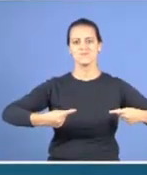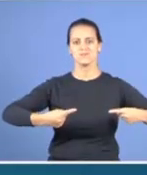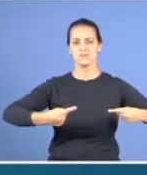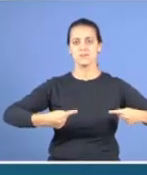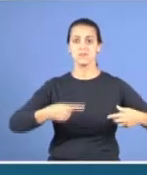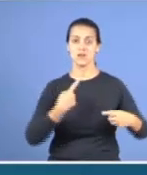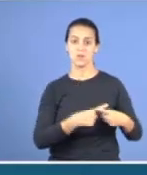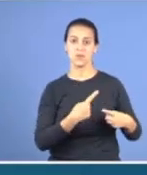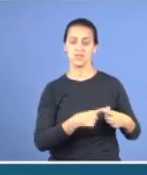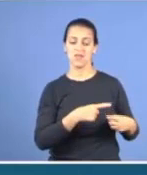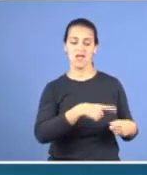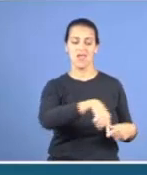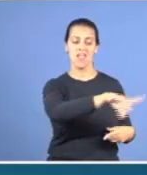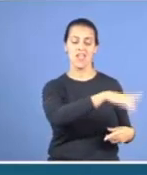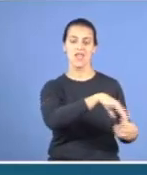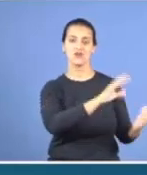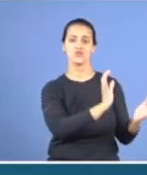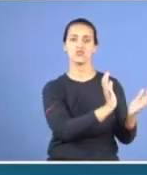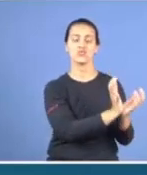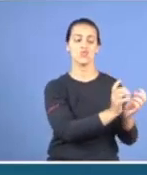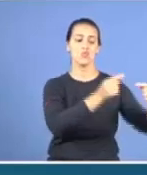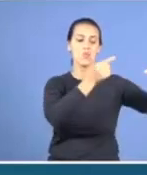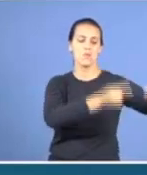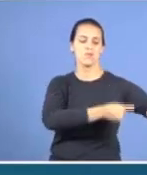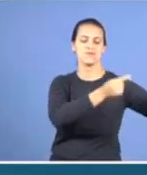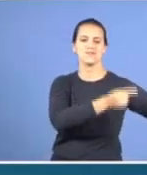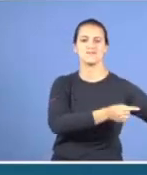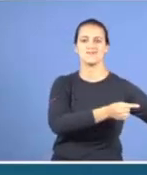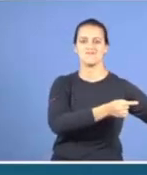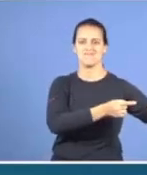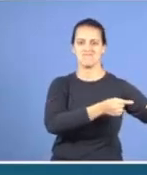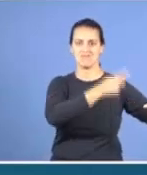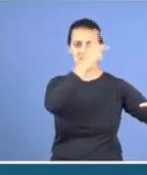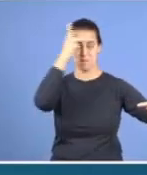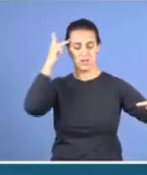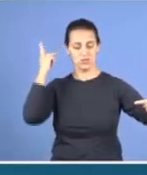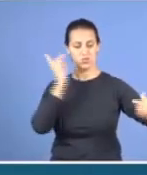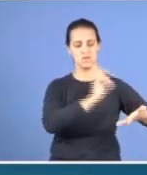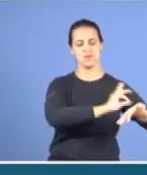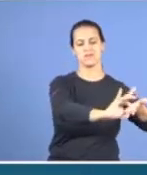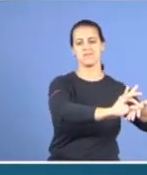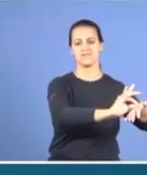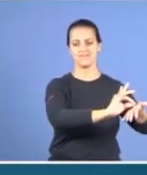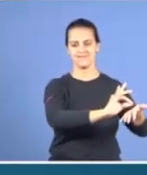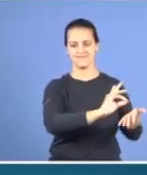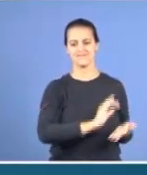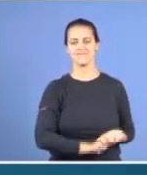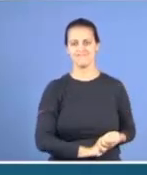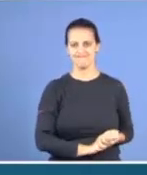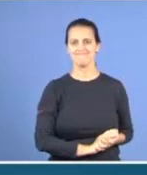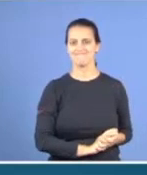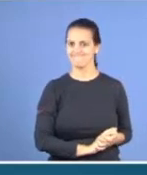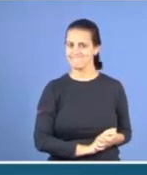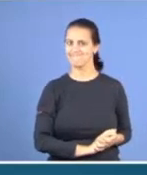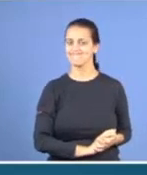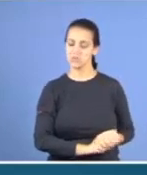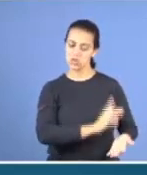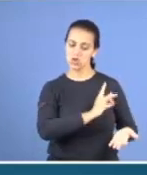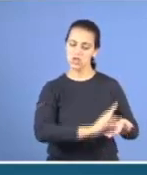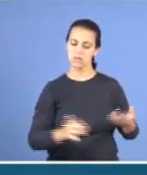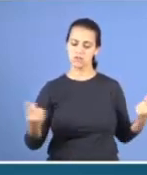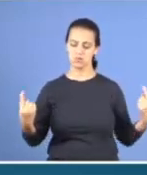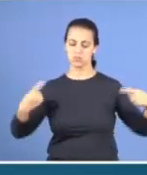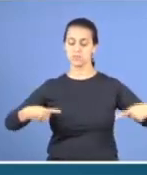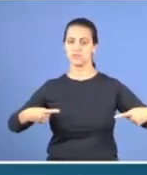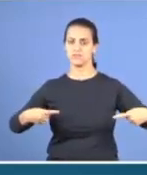alinhados, com a oposição, ao projeto, então era exatamente, as cartas dirigidas por eles,